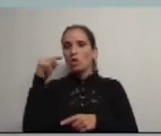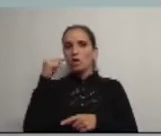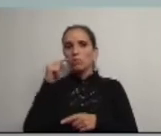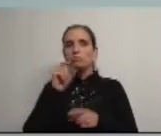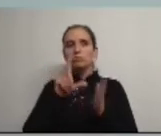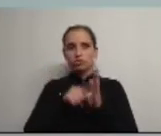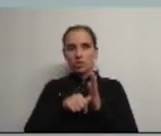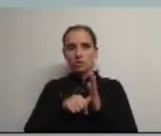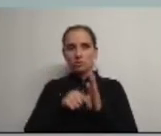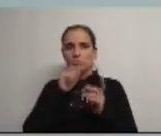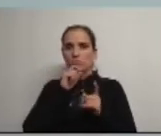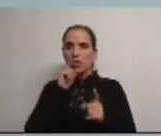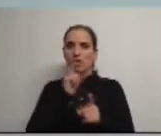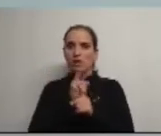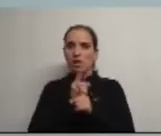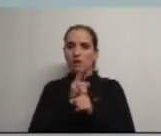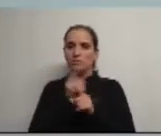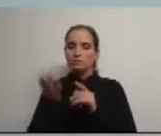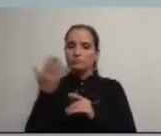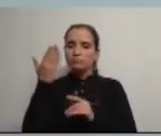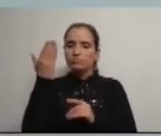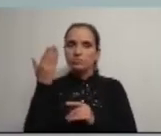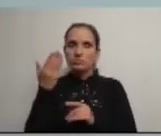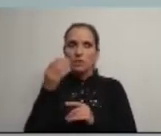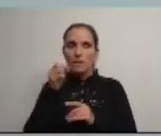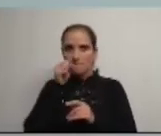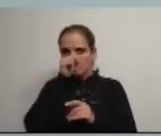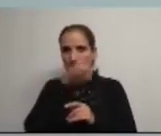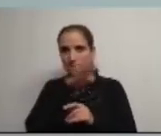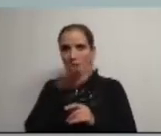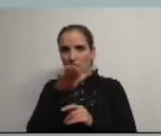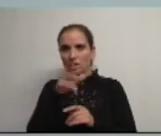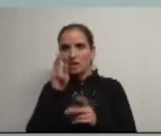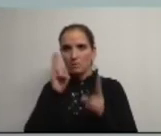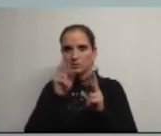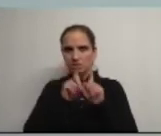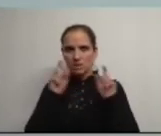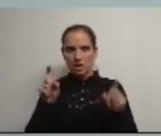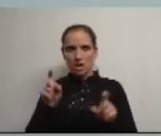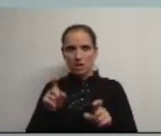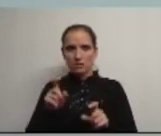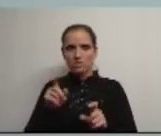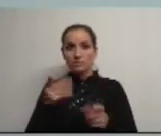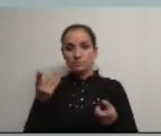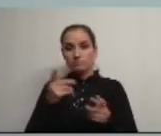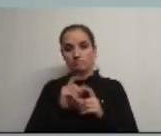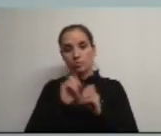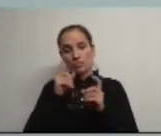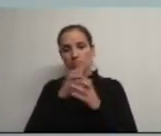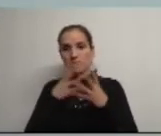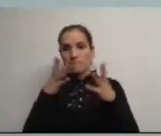capazes de alavancar a sobrevivência imediata do Parque Empresarial algo cada vez mais evidente